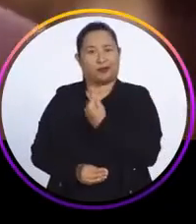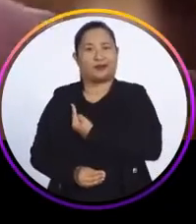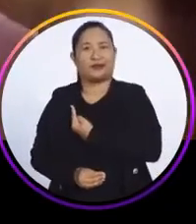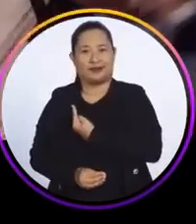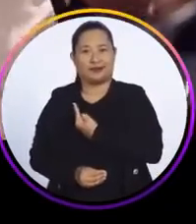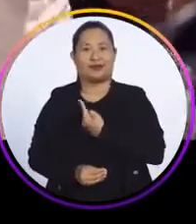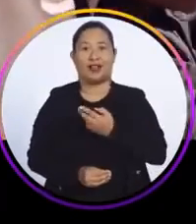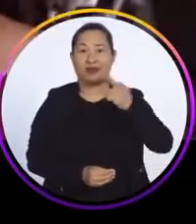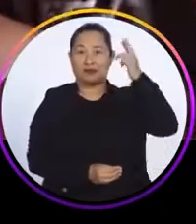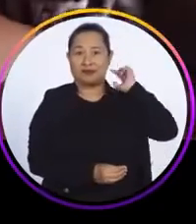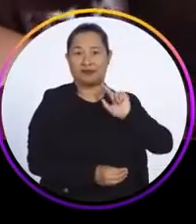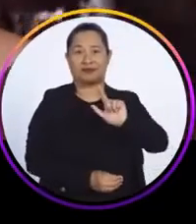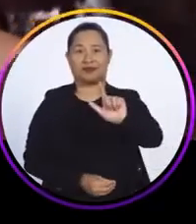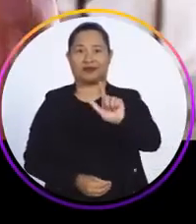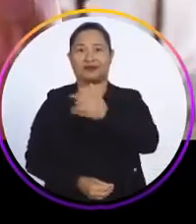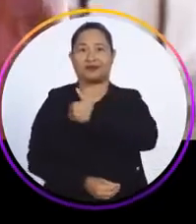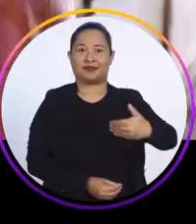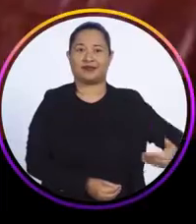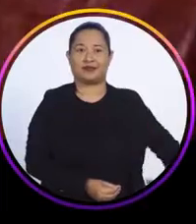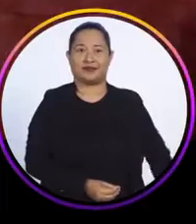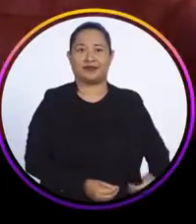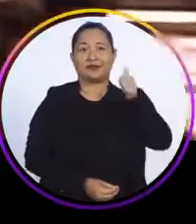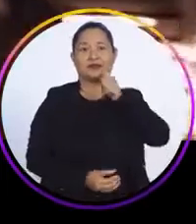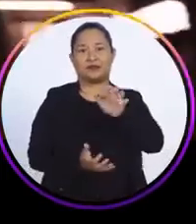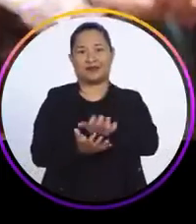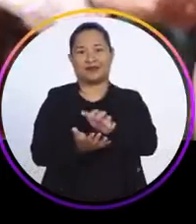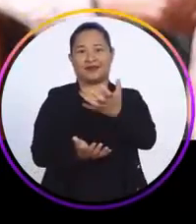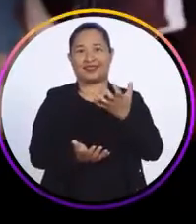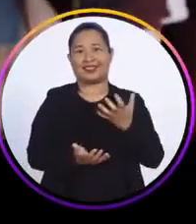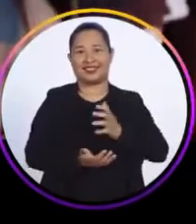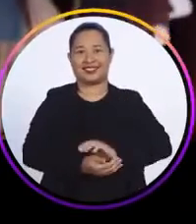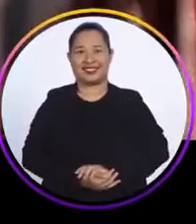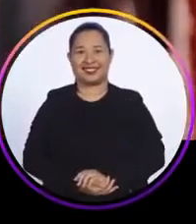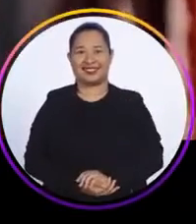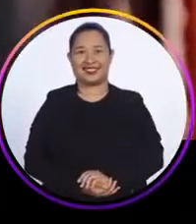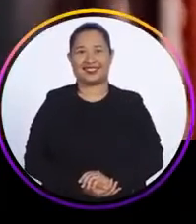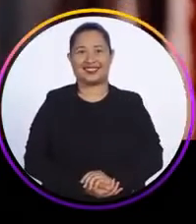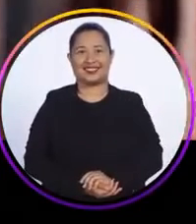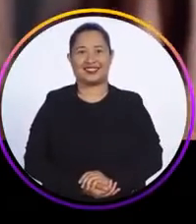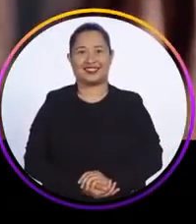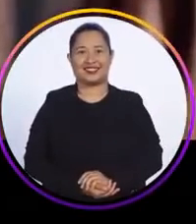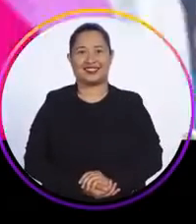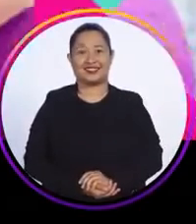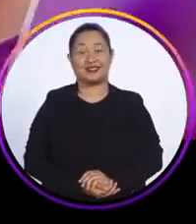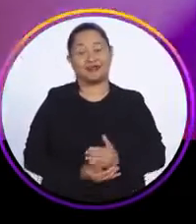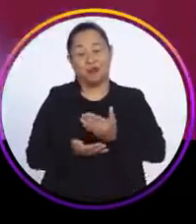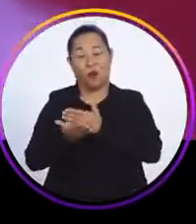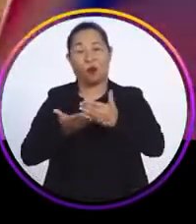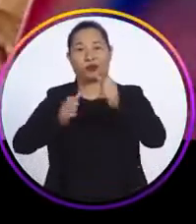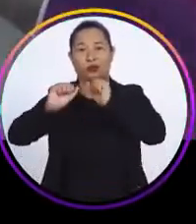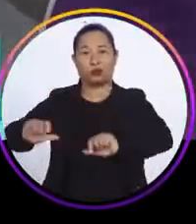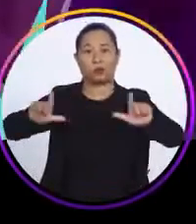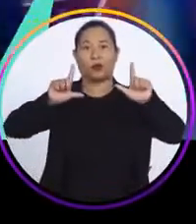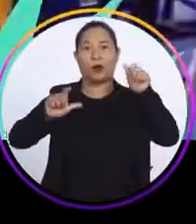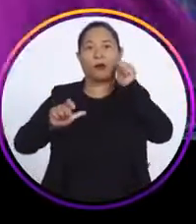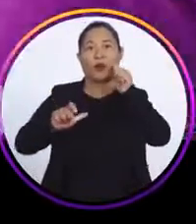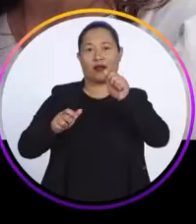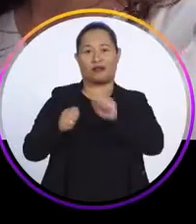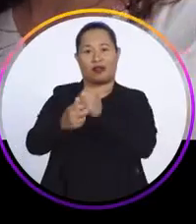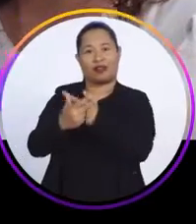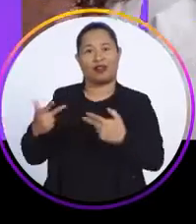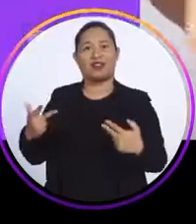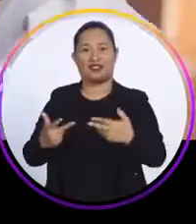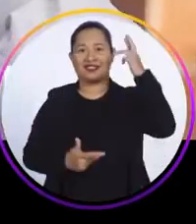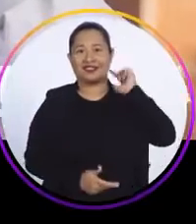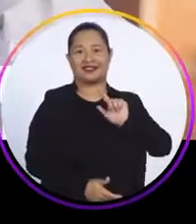melhor pra gente. Raquel Lira, governadora. mulher que Pernambuco quer. Está começando o programa da